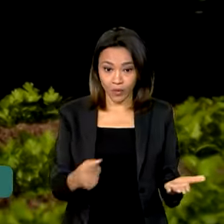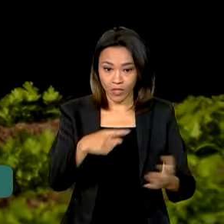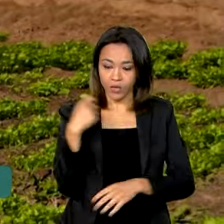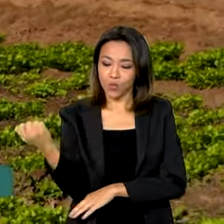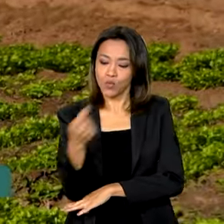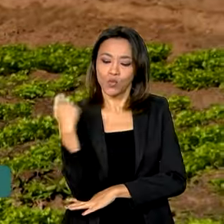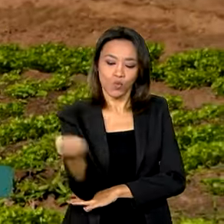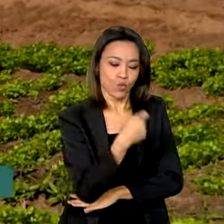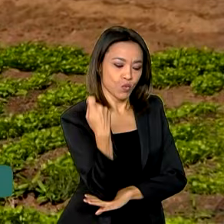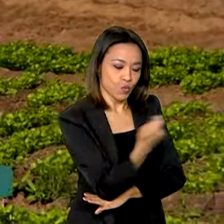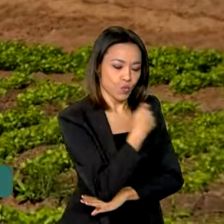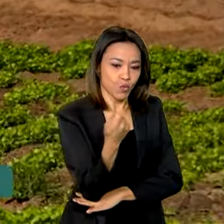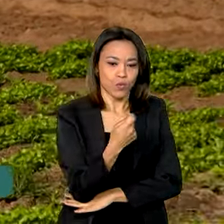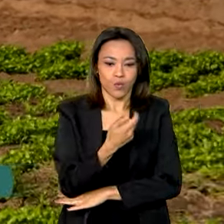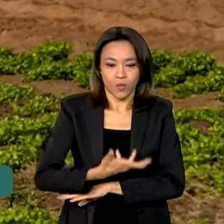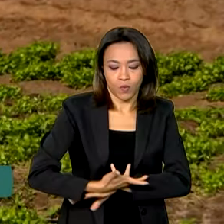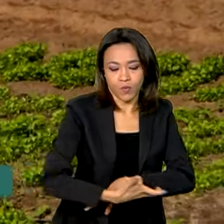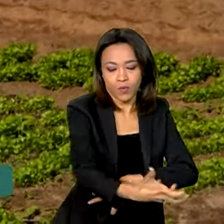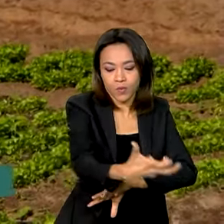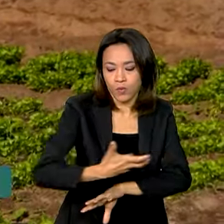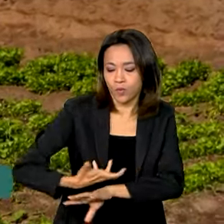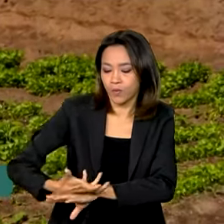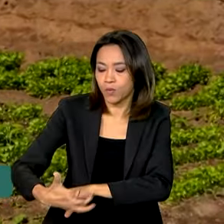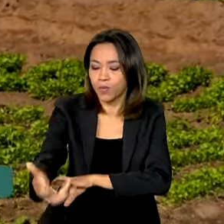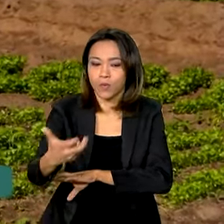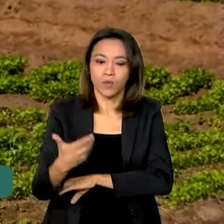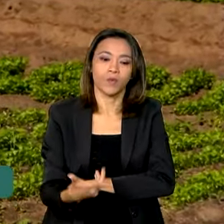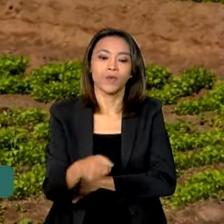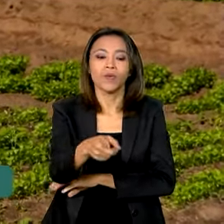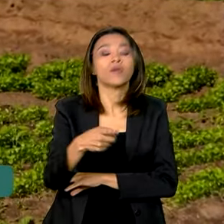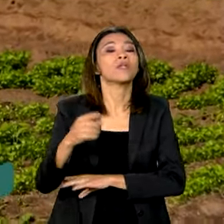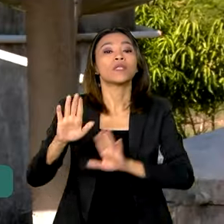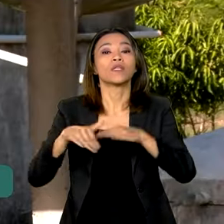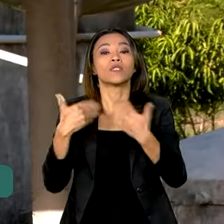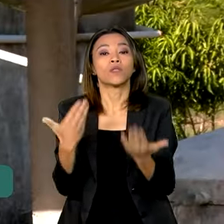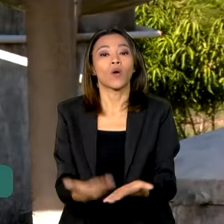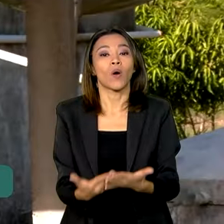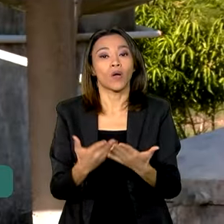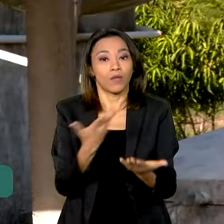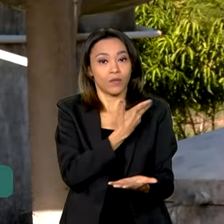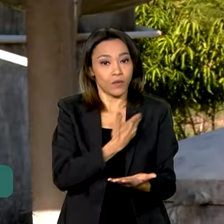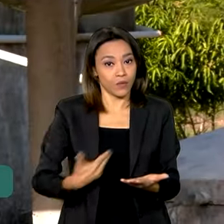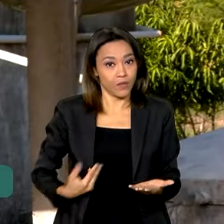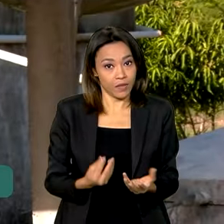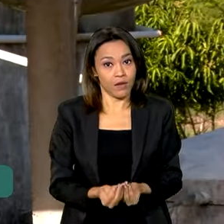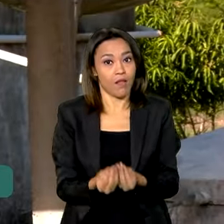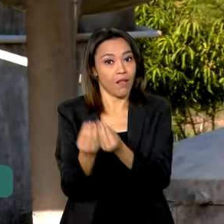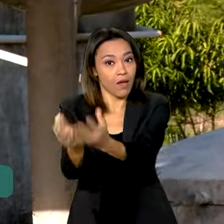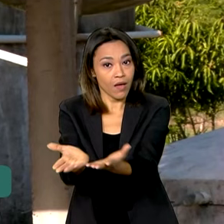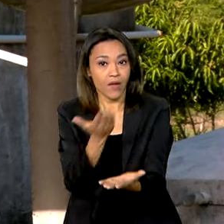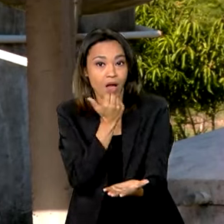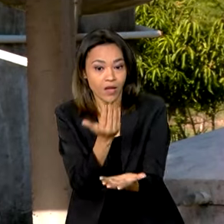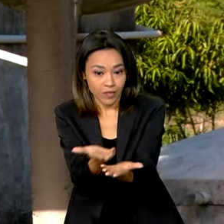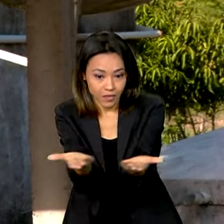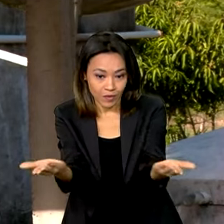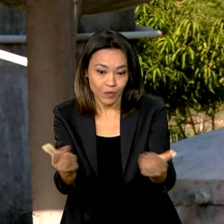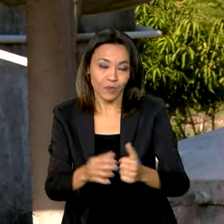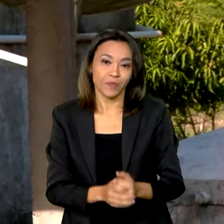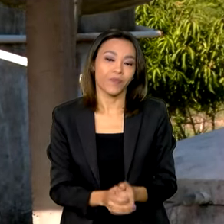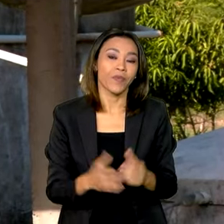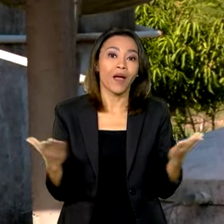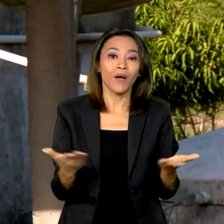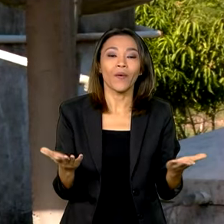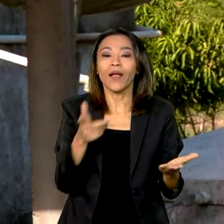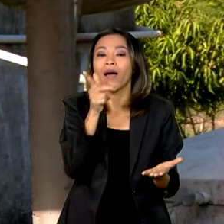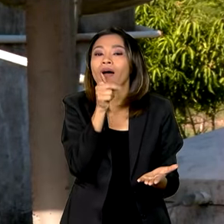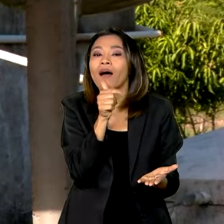frutas que alimentam crianças nas escolas públicas da região. Agora a gente está tendo uma água limpa, né? A água